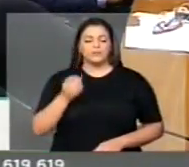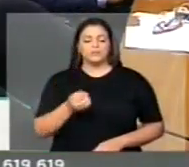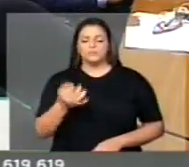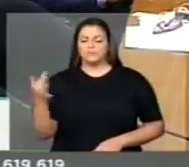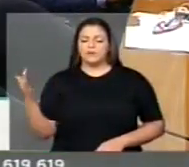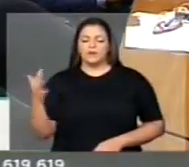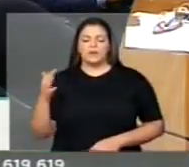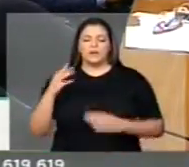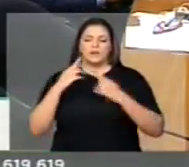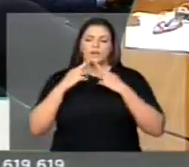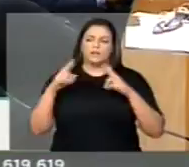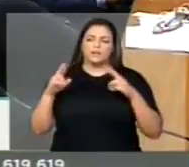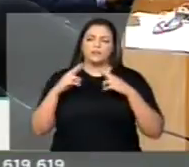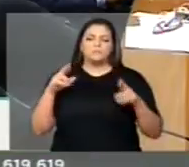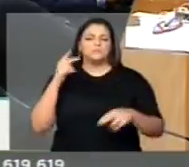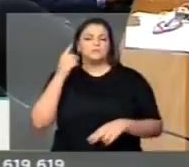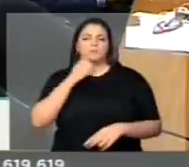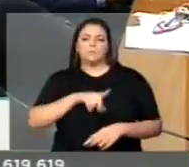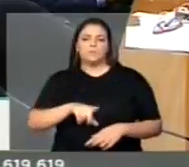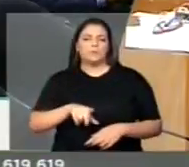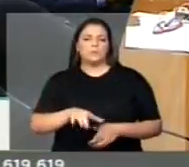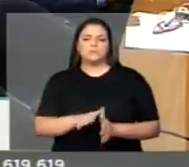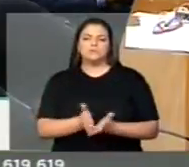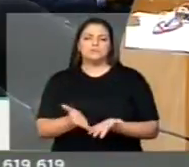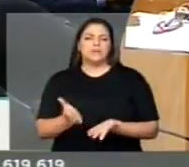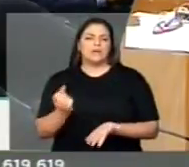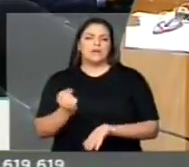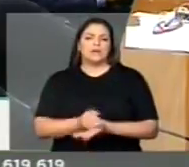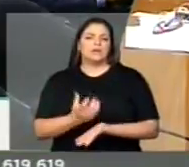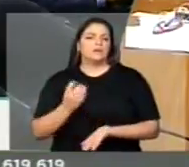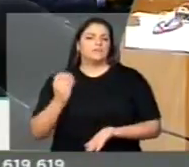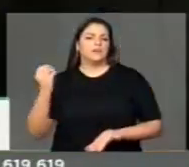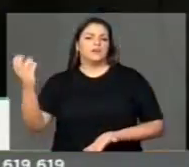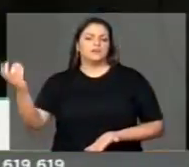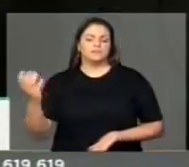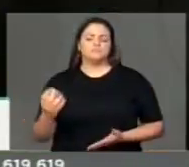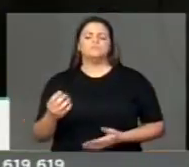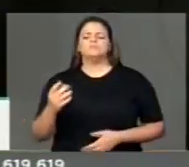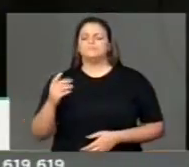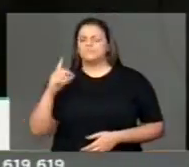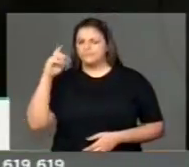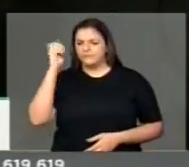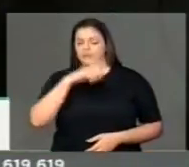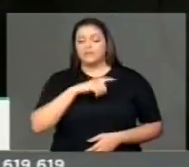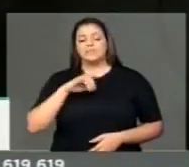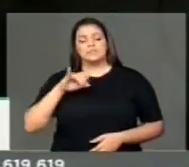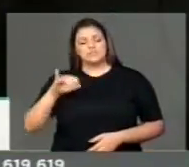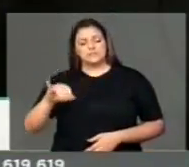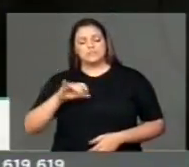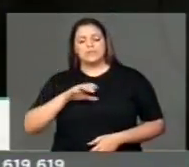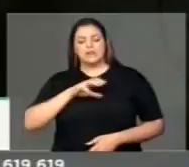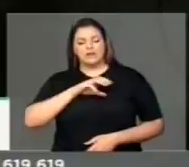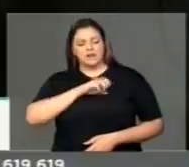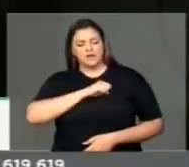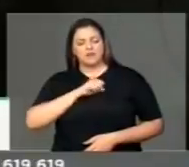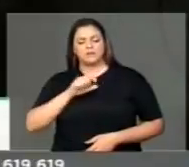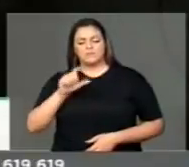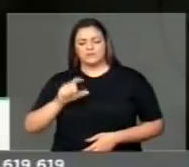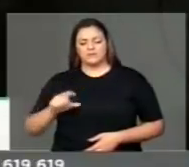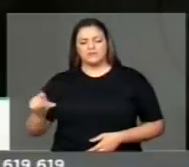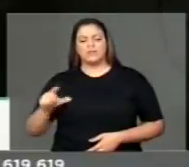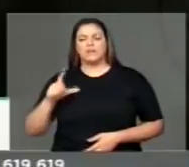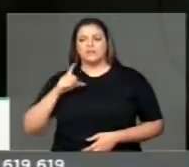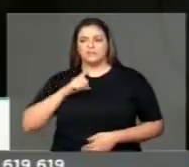consigo fazer o passaporte. Então, isso significa muito, muito, para quem tem um sangue italiano, para quem ama a Itália, para quem quer reconstruir